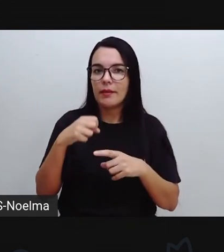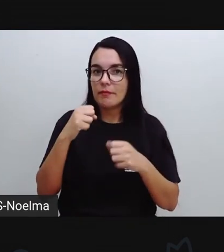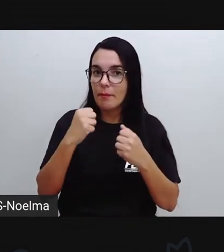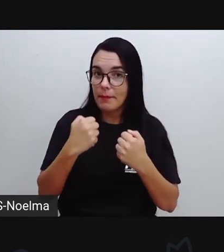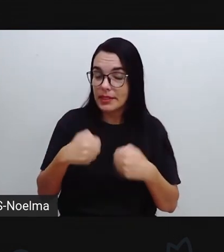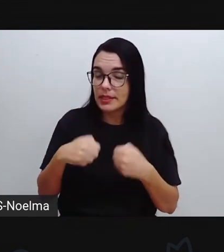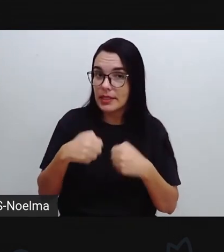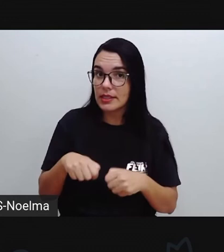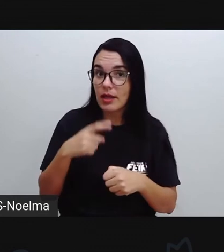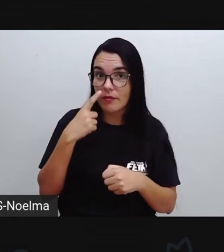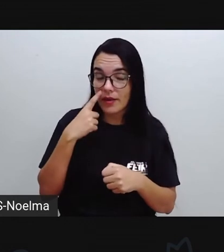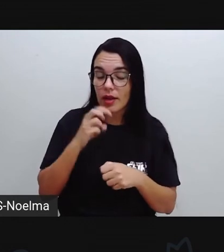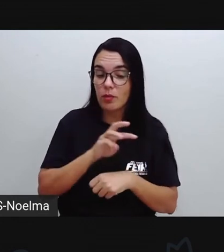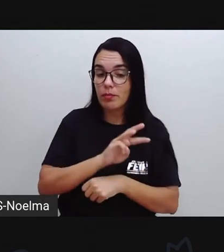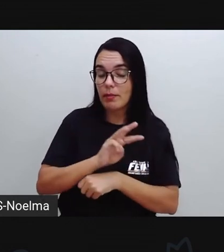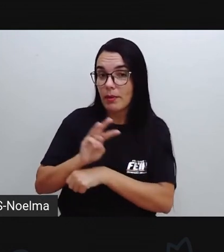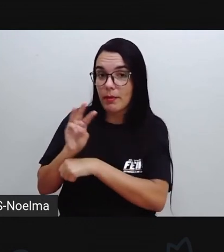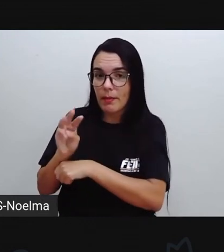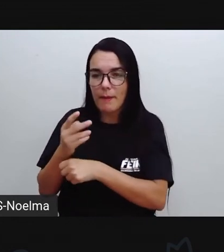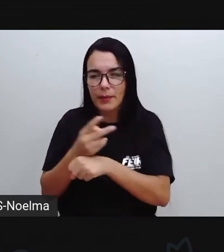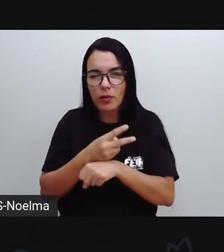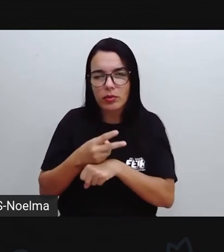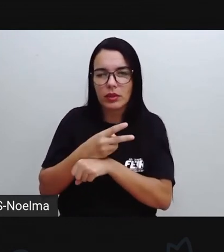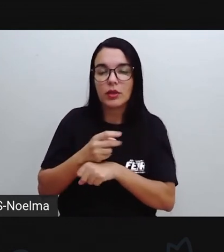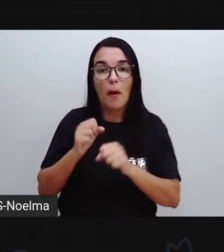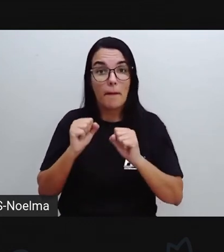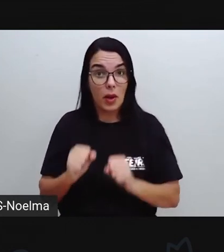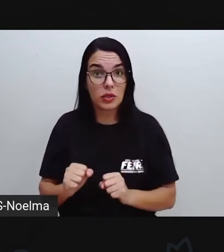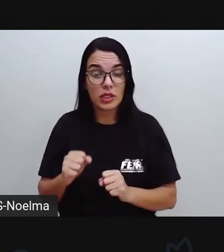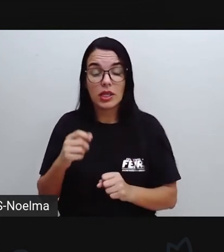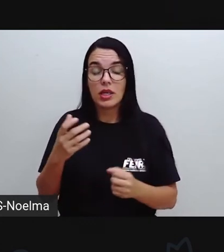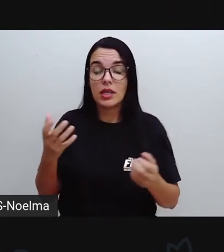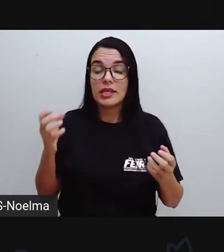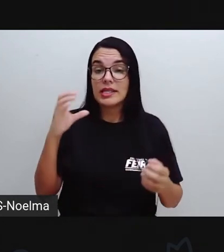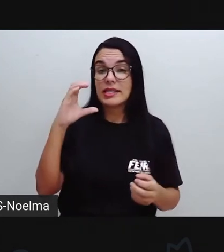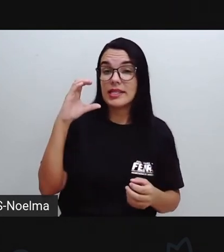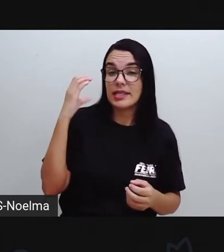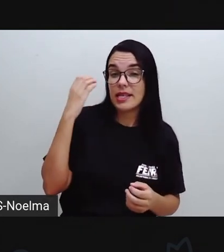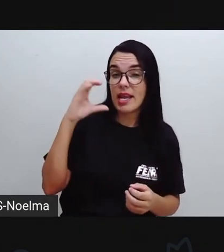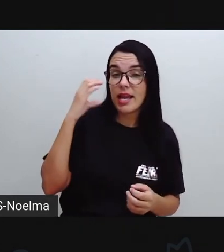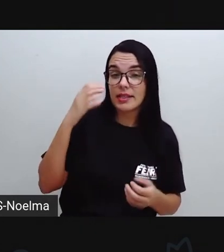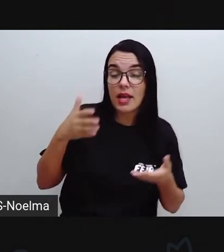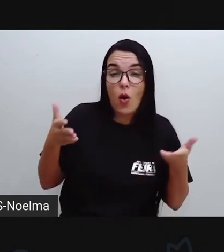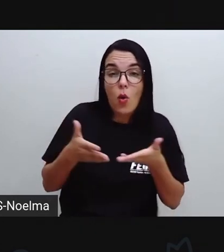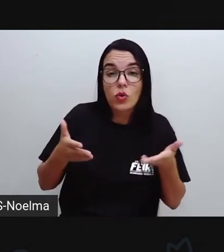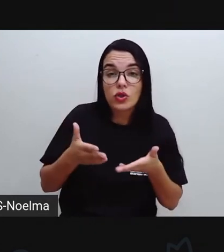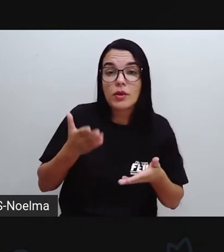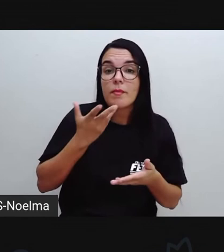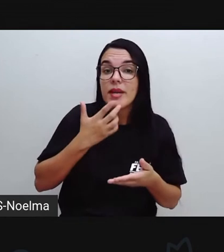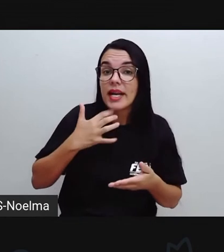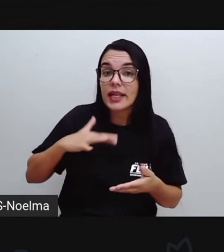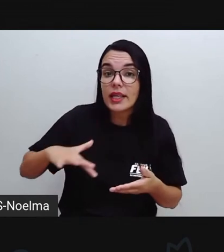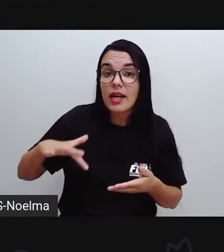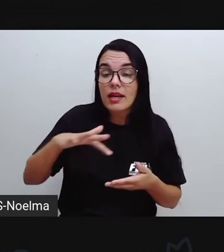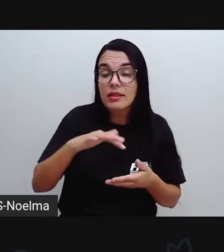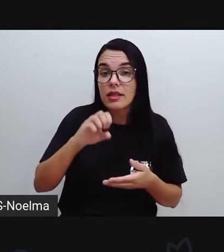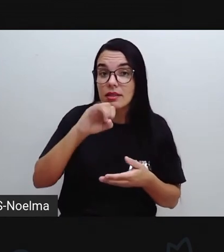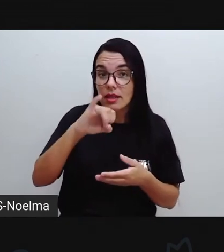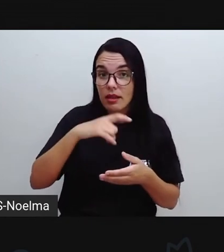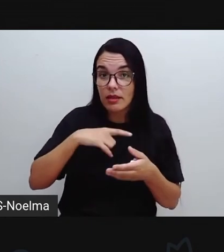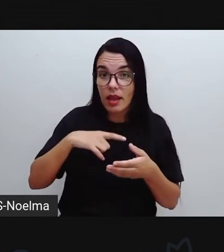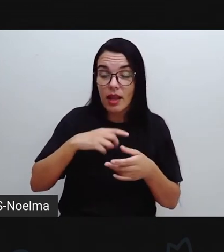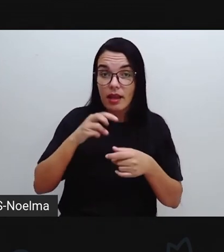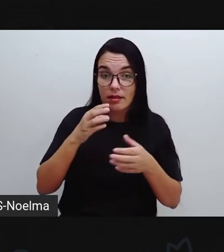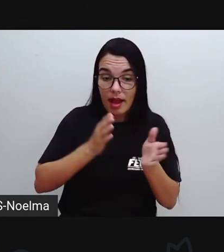site. Que seja, por exemplo, Ciências Hoje para Crianças. Se vocês forem nesse site, vocês vão encontrar aí muitos tipos de